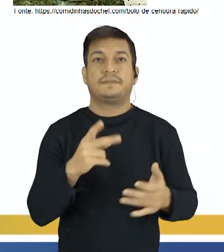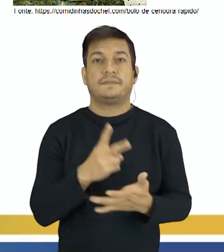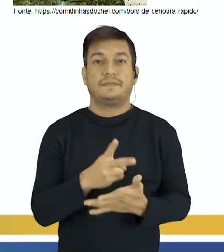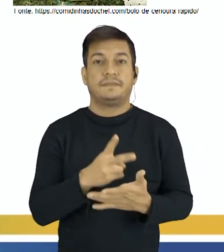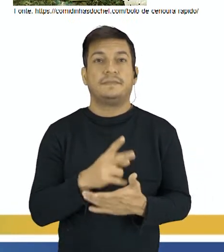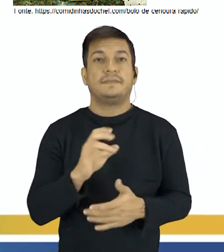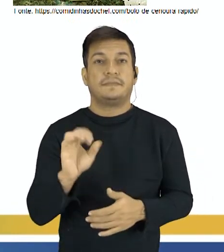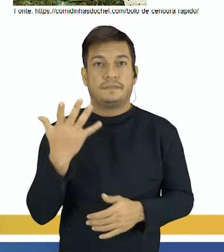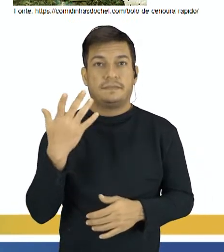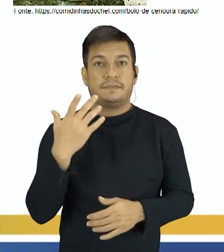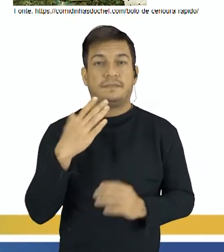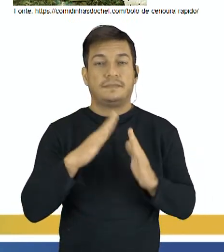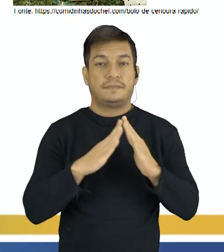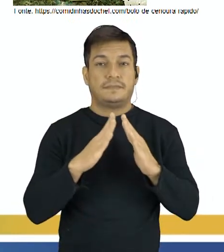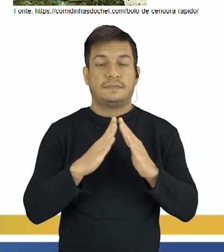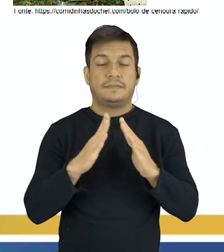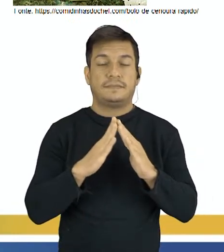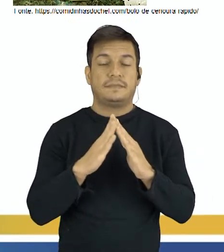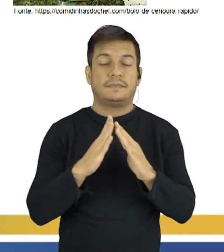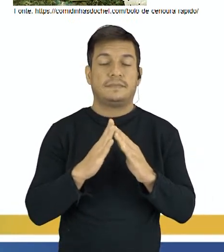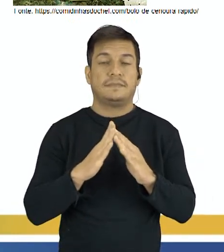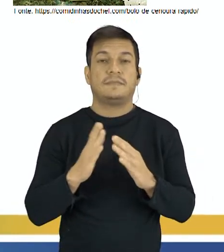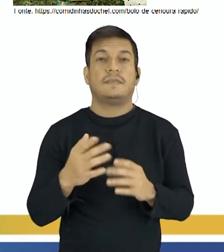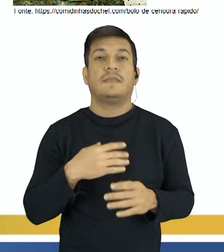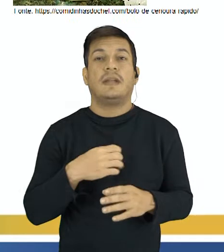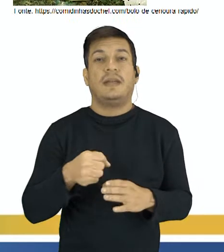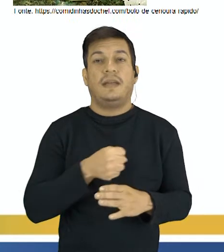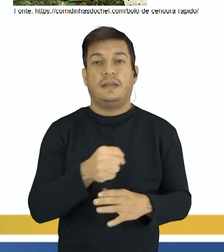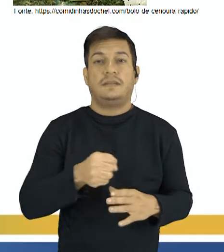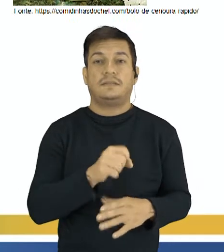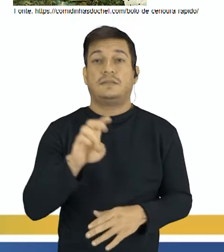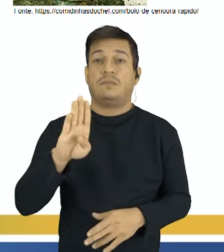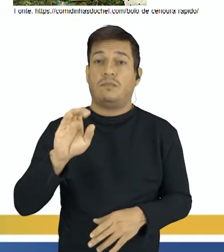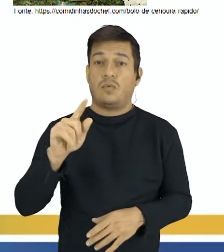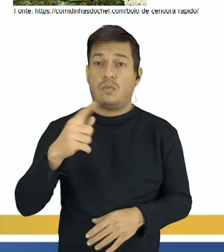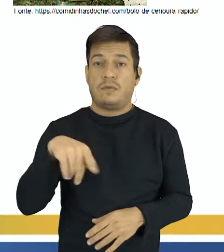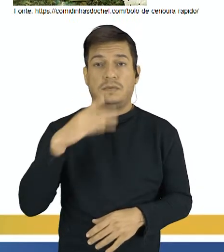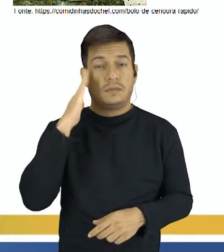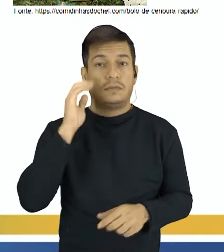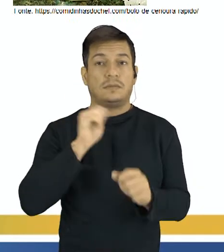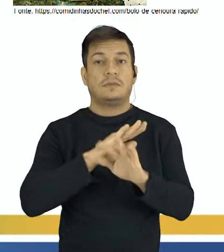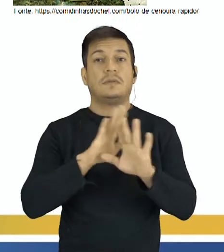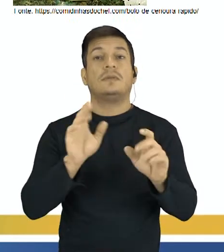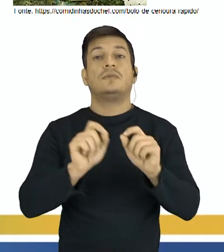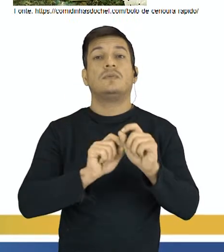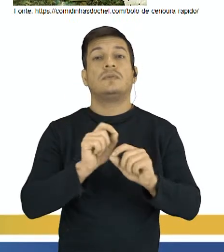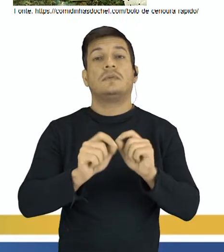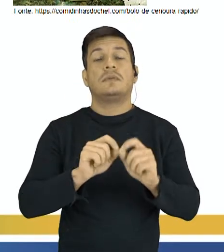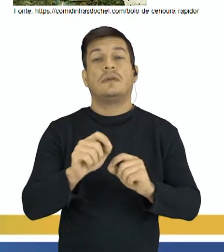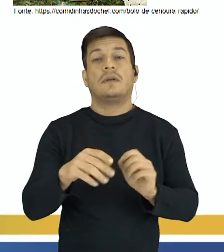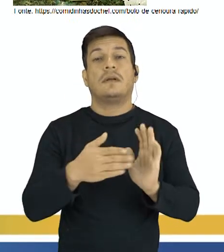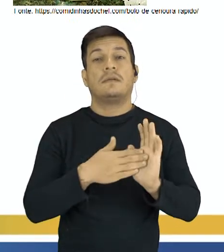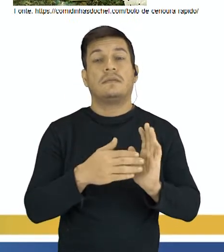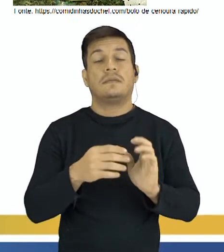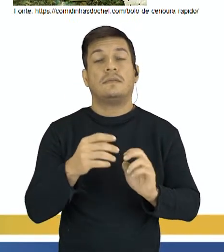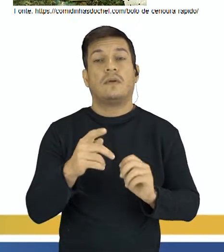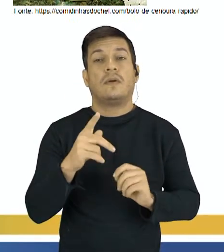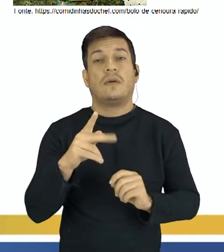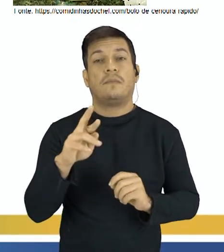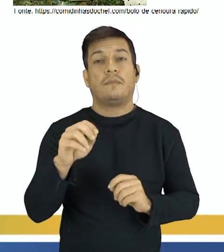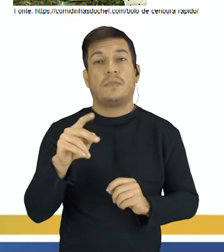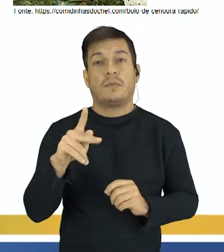produzimos lá em casa, que é uma receita de um bolo, para vocês entenderem o que são as proporções